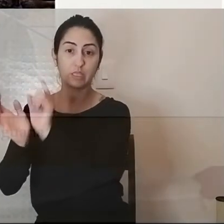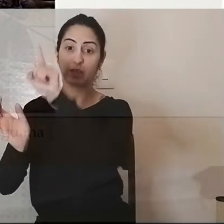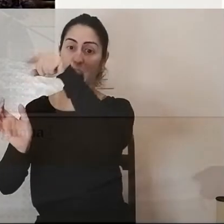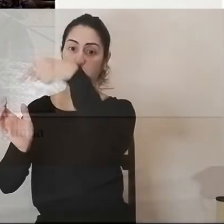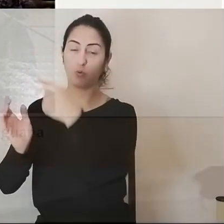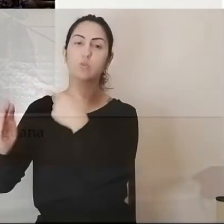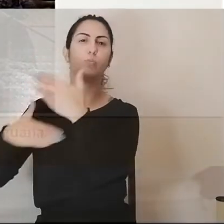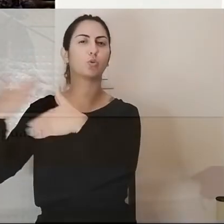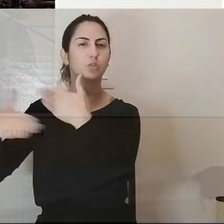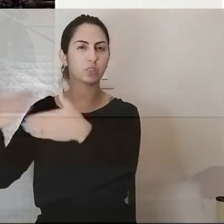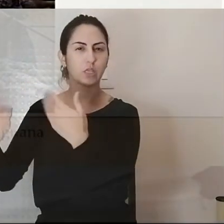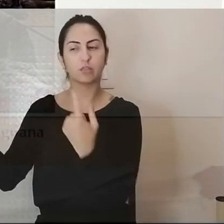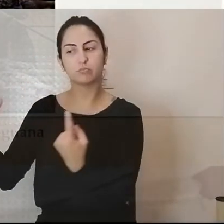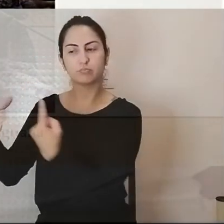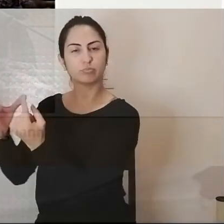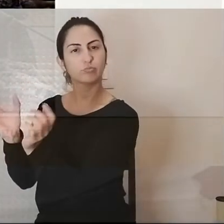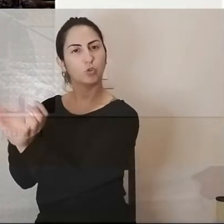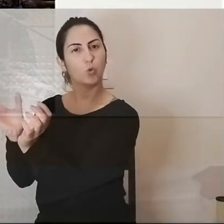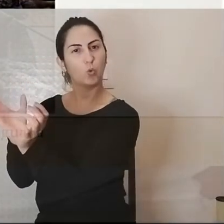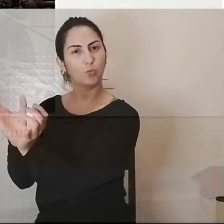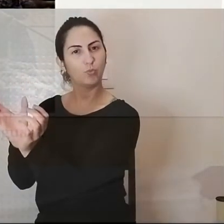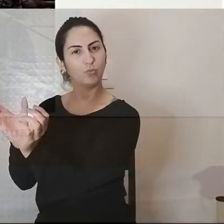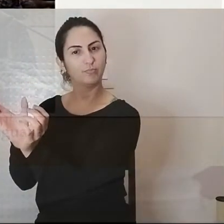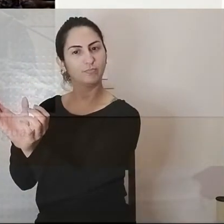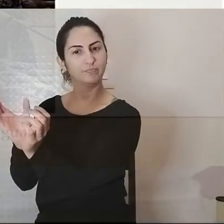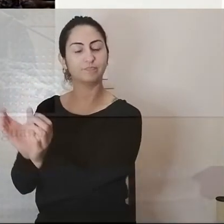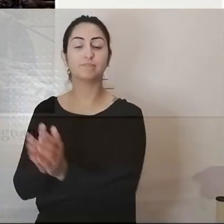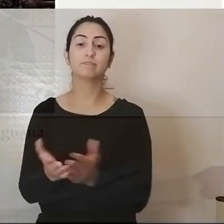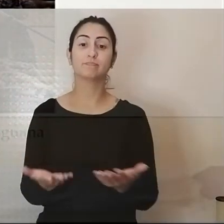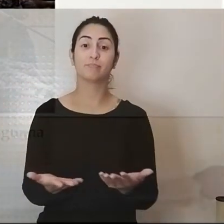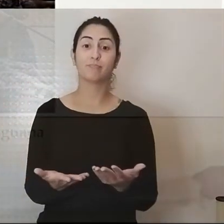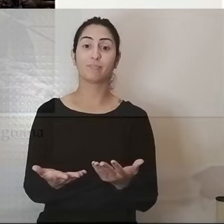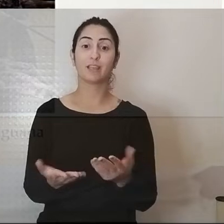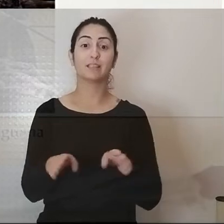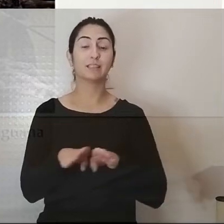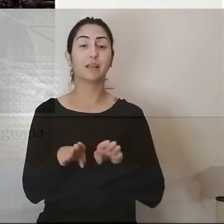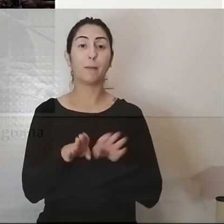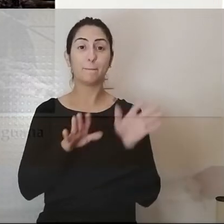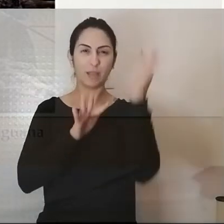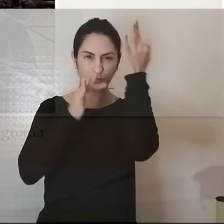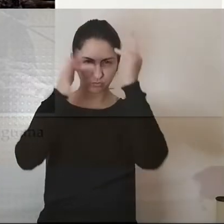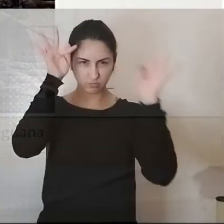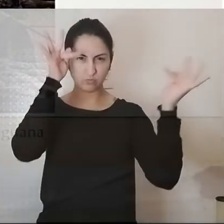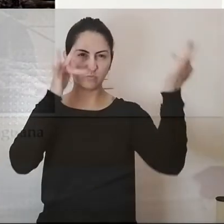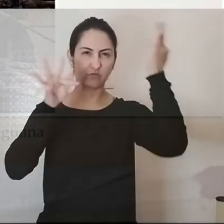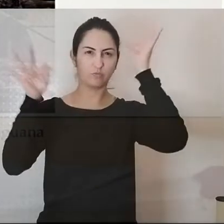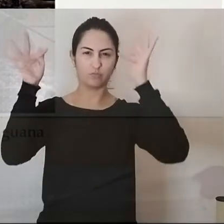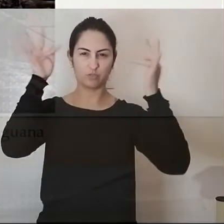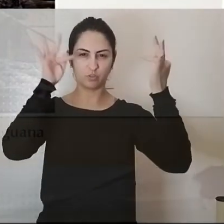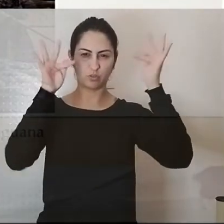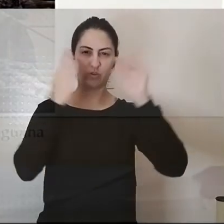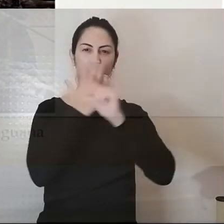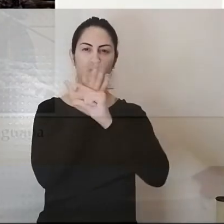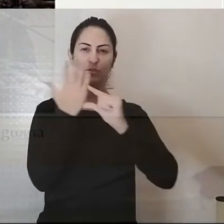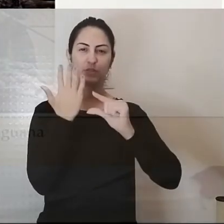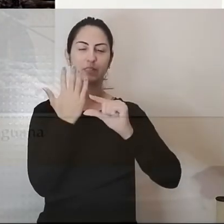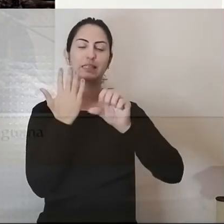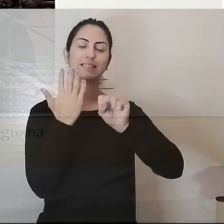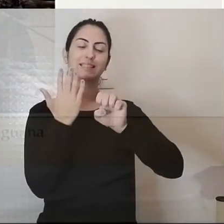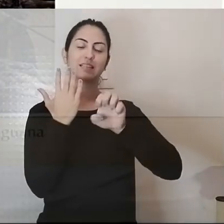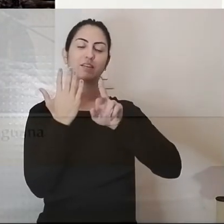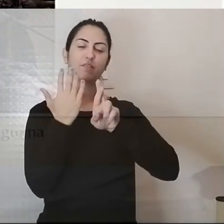para um processo de integração e a semelhança dos filósofos Severino Nguenha e José